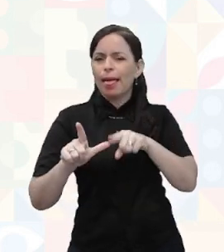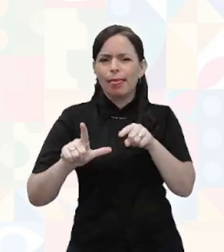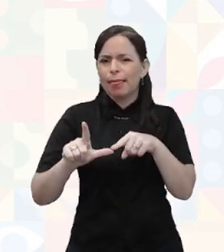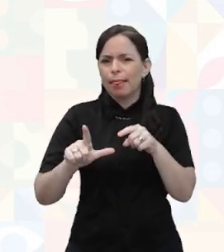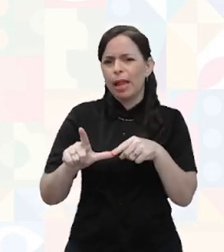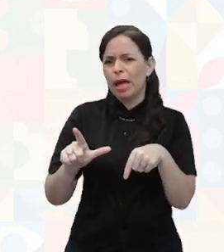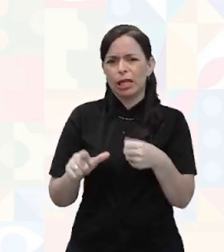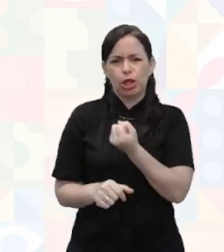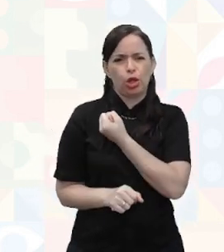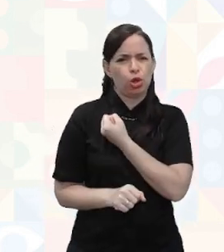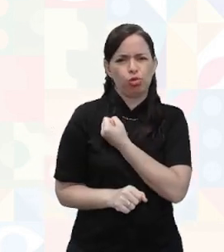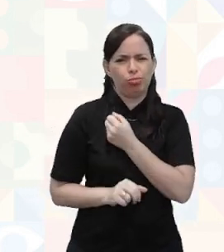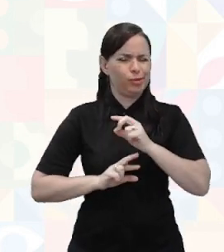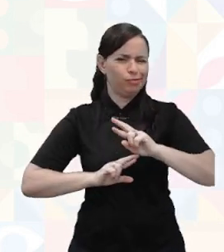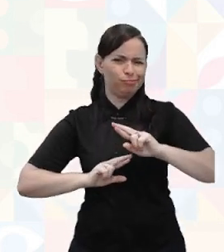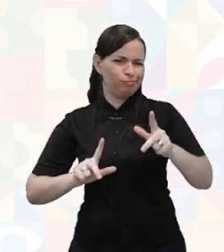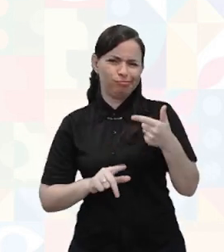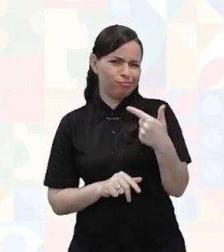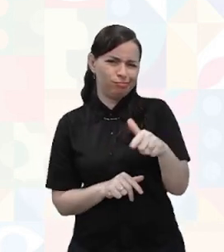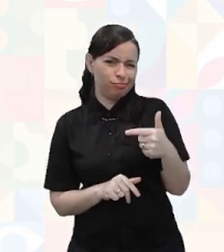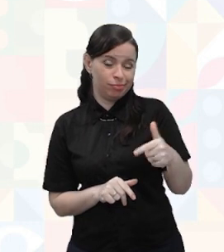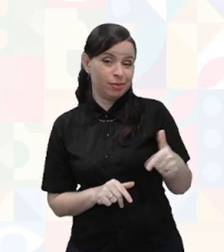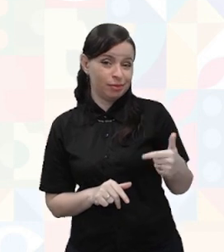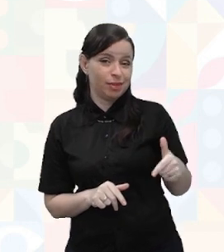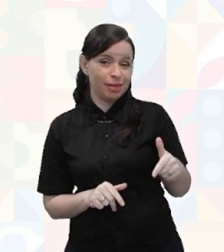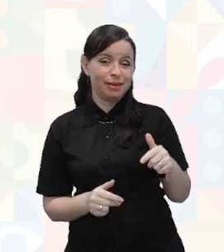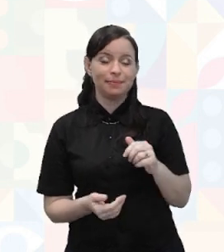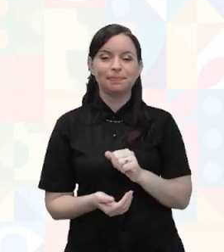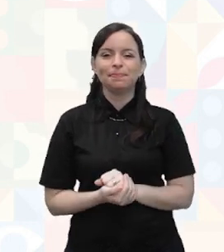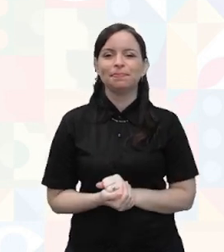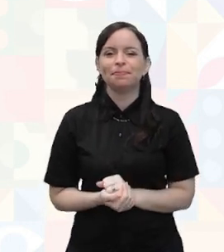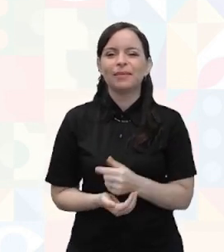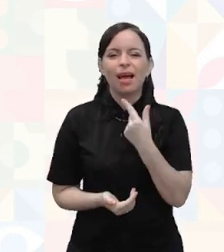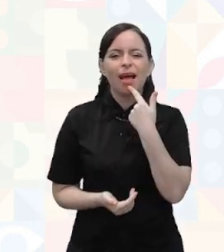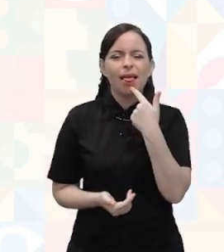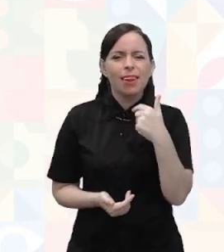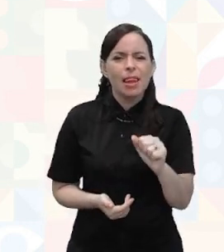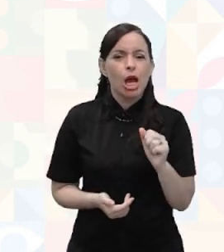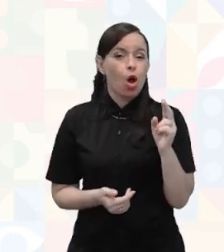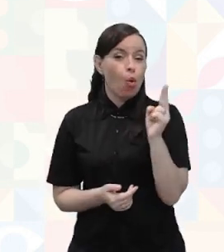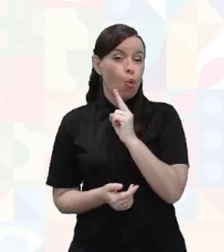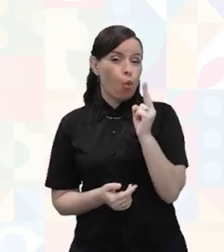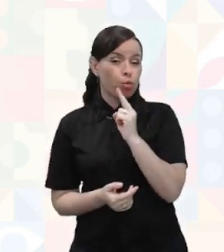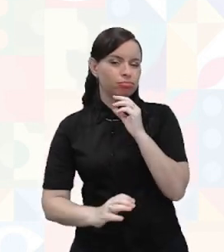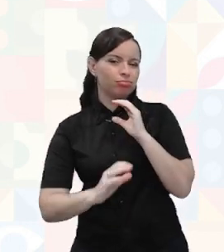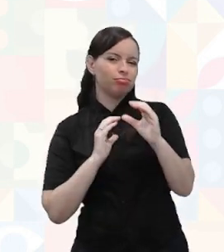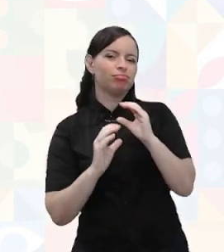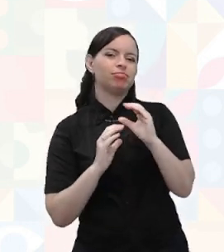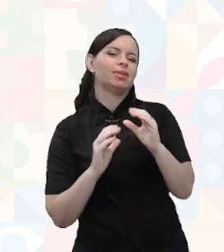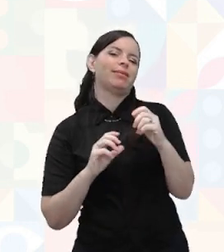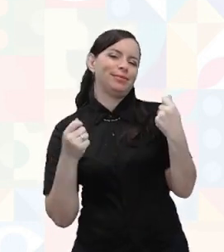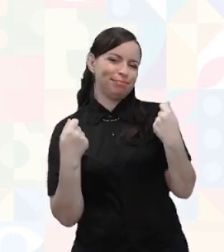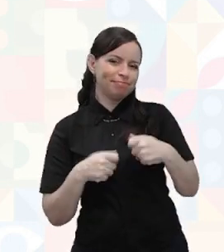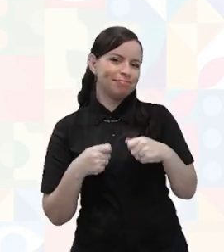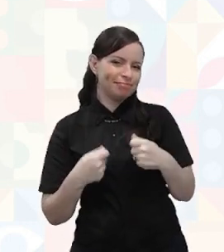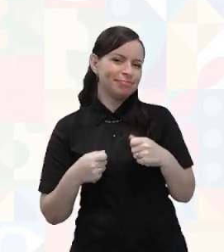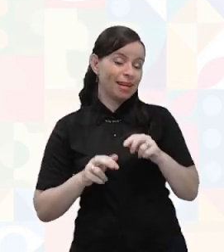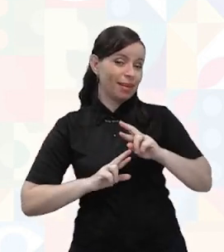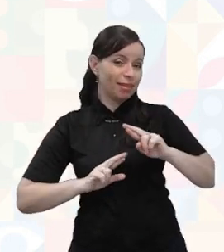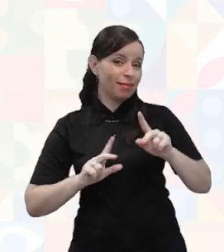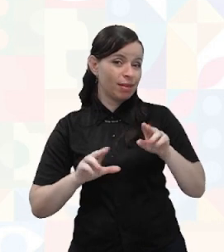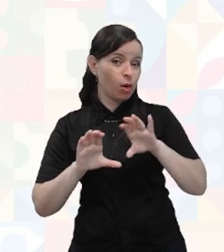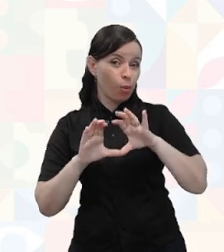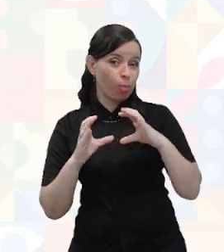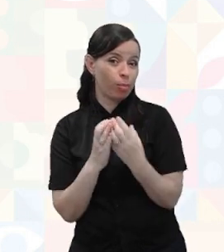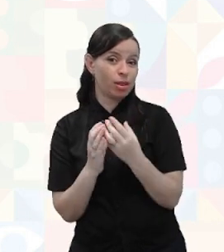uma língua realmente para uma comunicação muito imediata. Mas tem uma diferença daquela comunidade surda que nós vimos